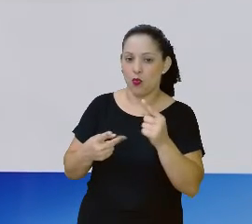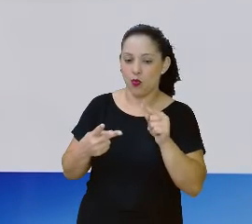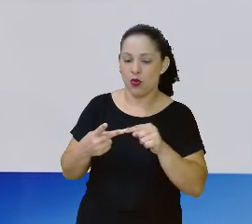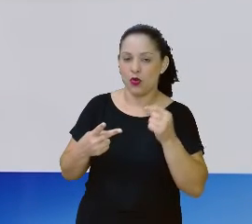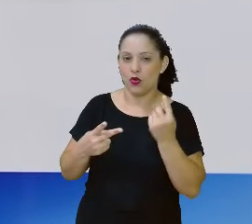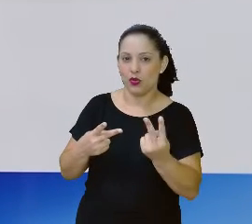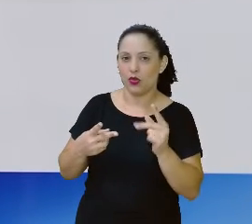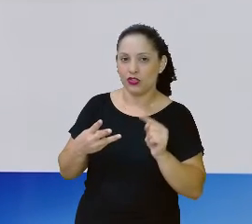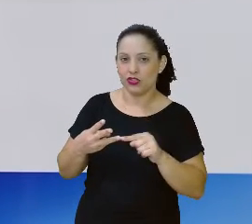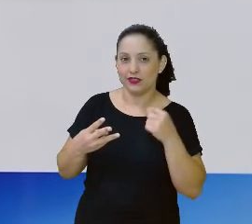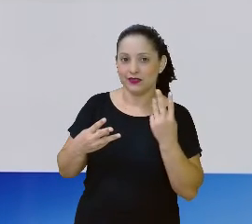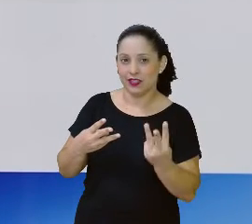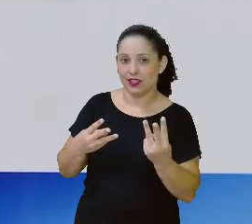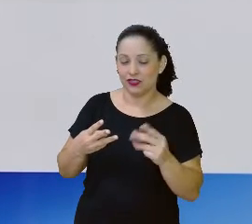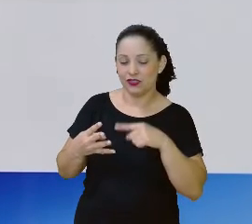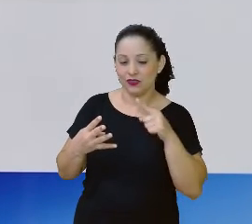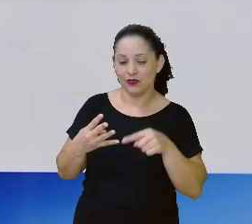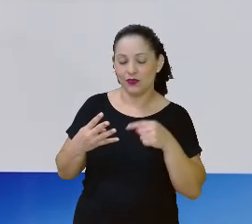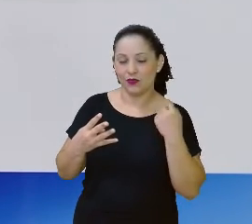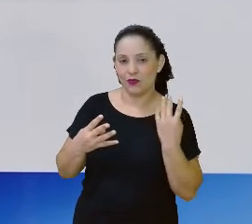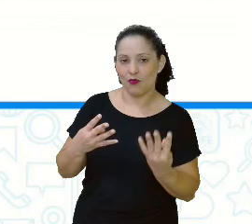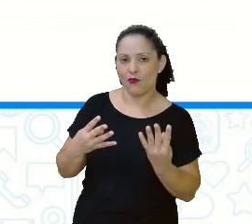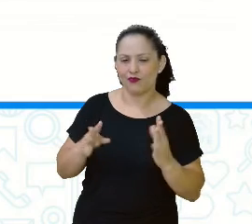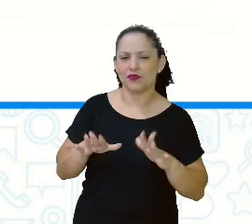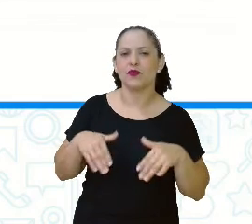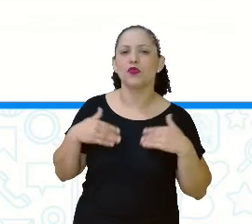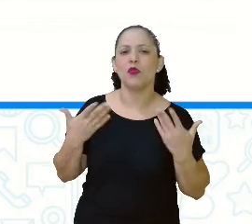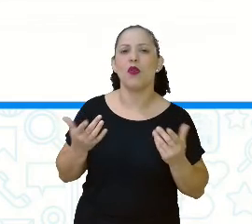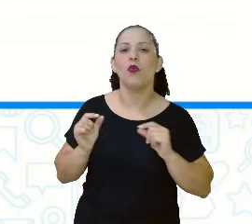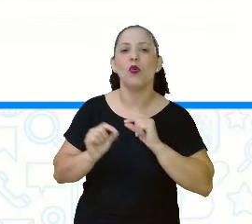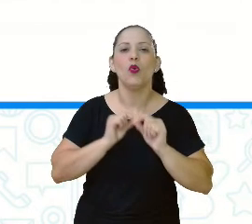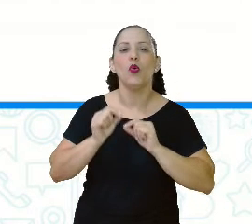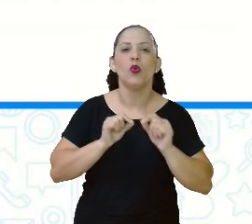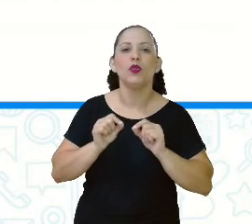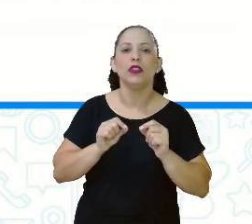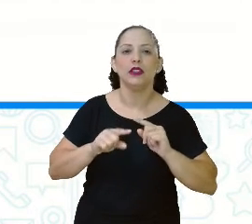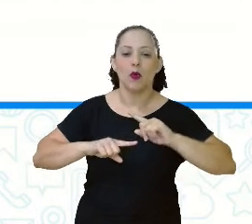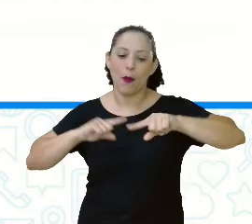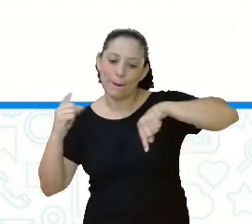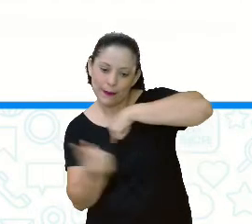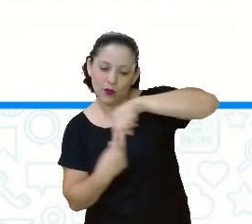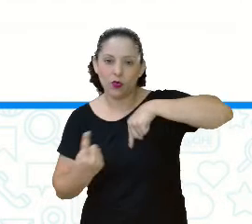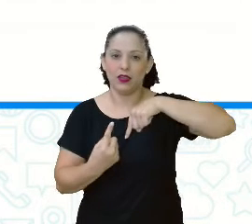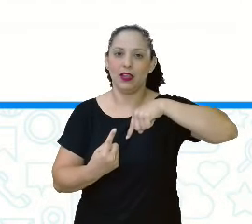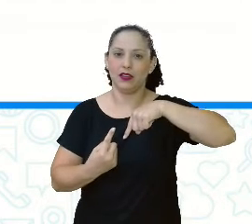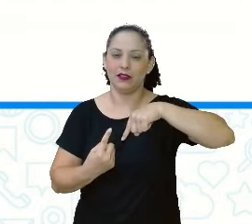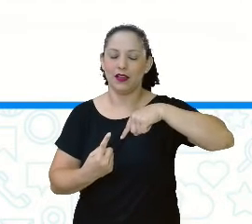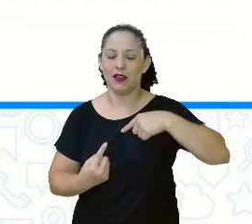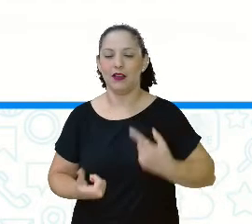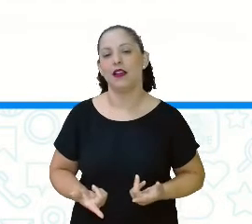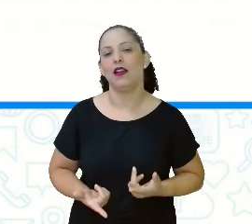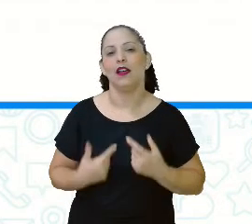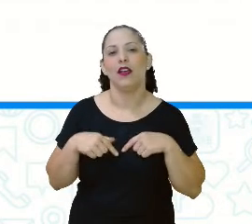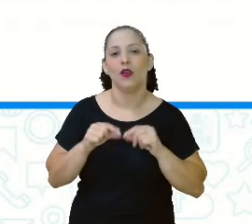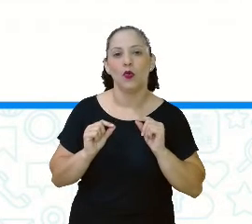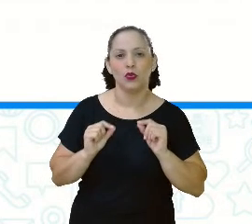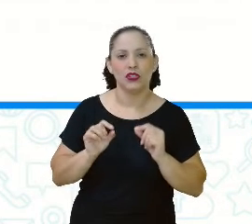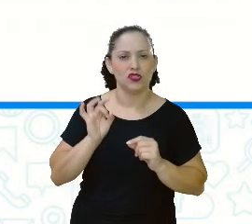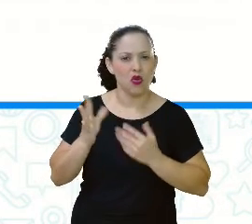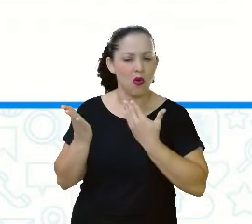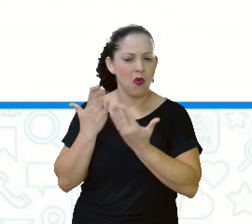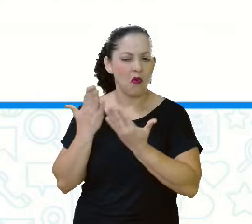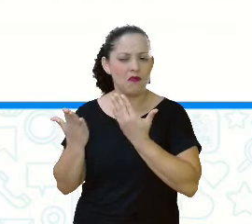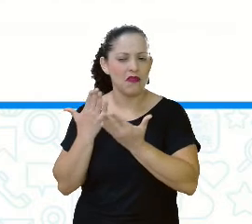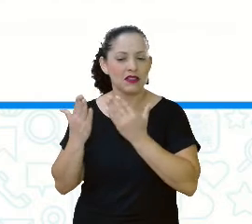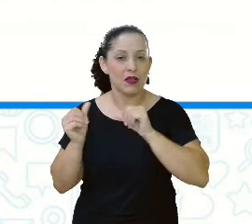oposto ao anterior. É um giro sobre si mesmo, ou seja, uma pirueta. Se está em sentido figurado,